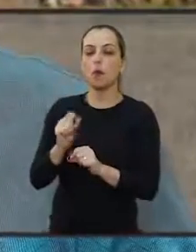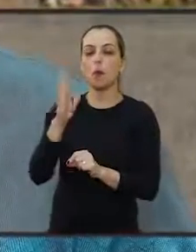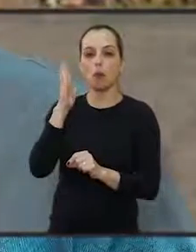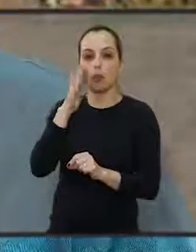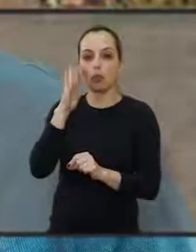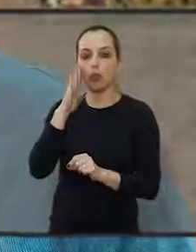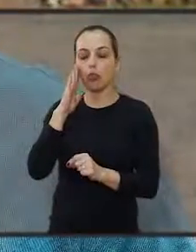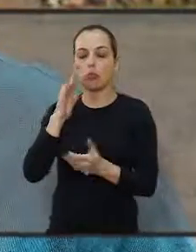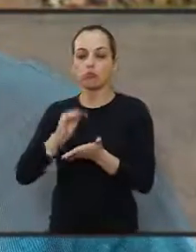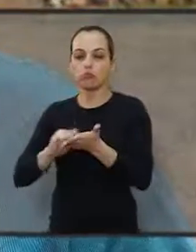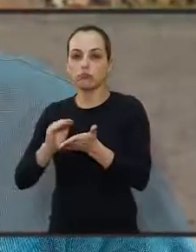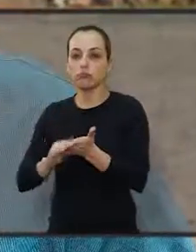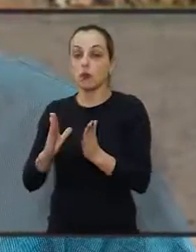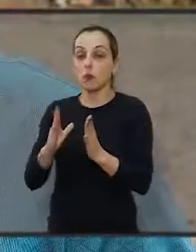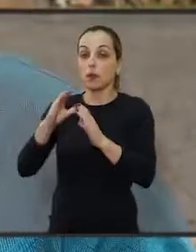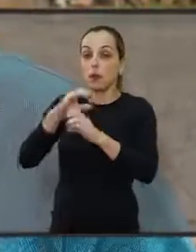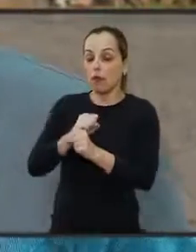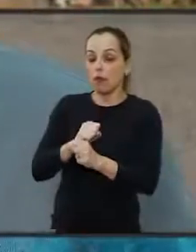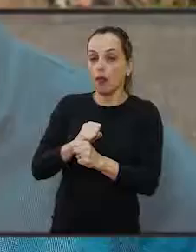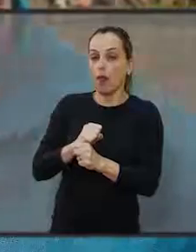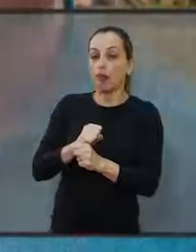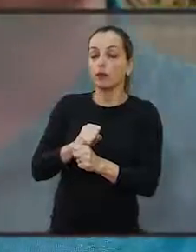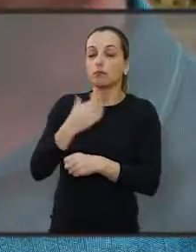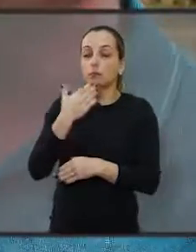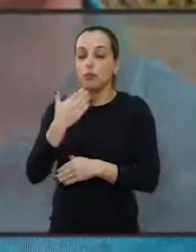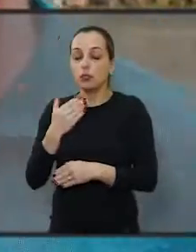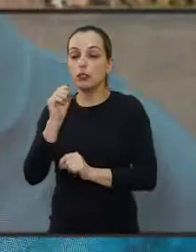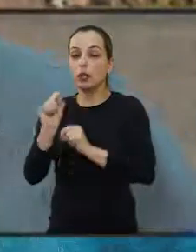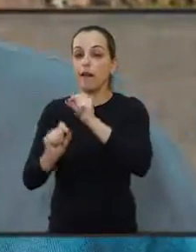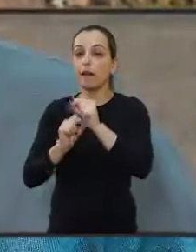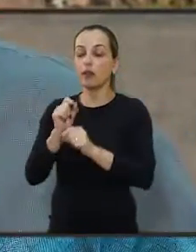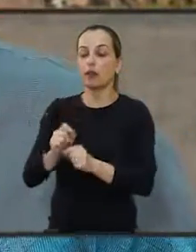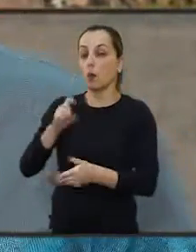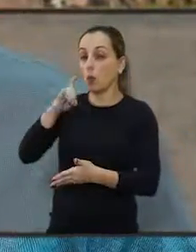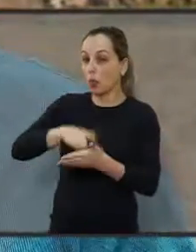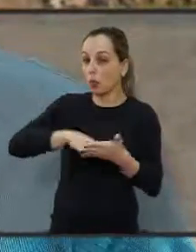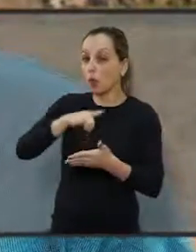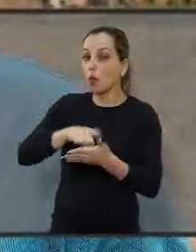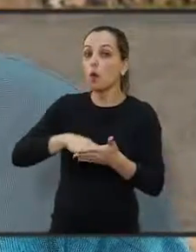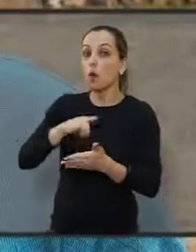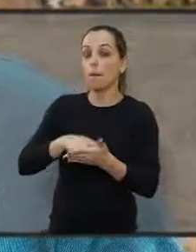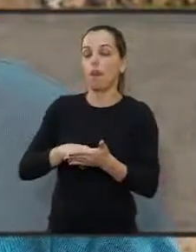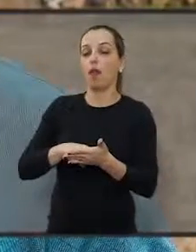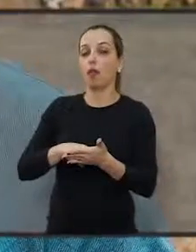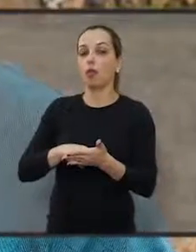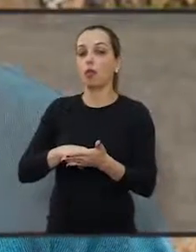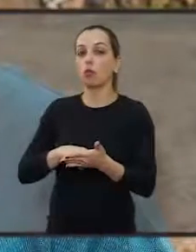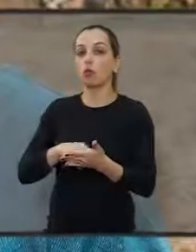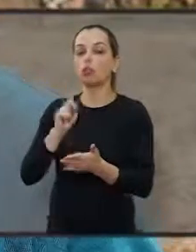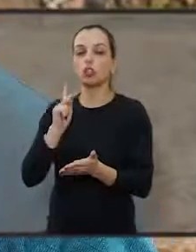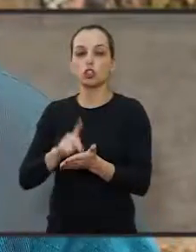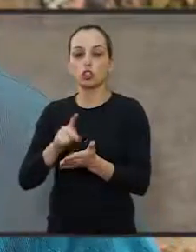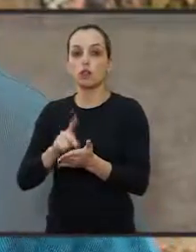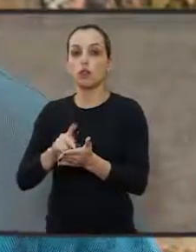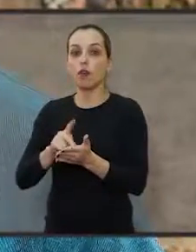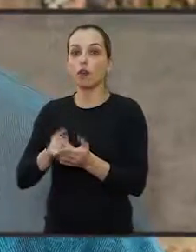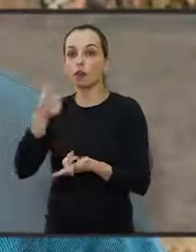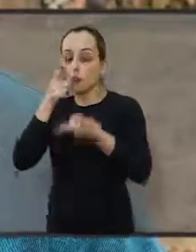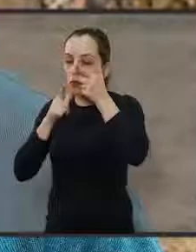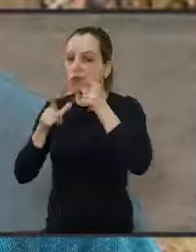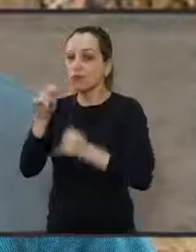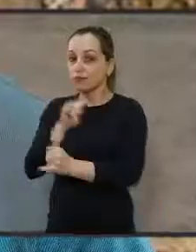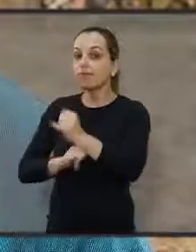uma das demandas dos escritórios de contabilidade era que eu solicitasse, entrasse com um